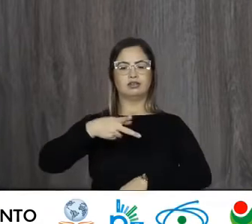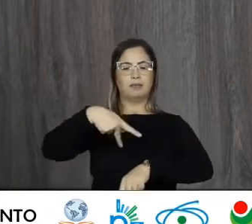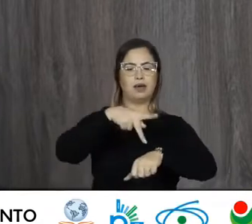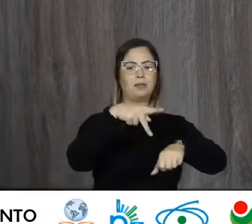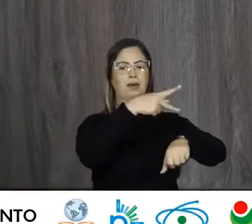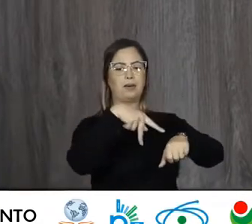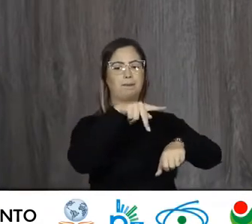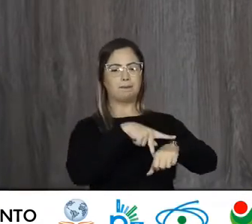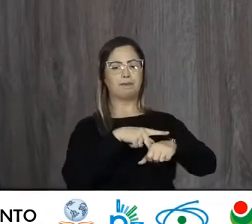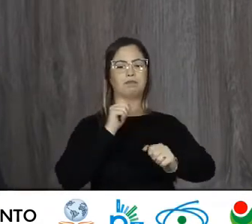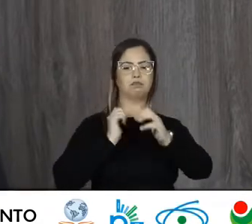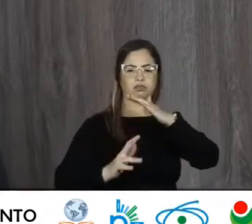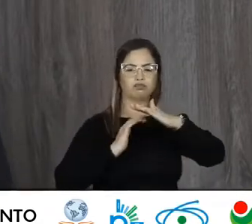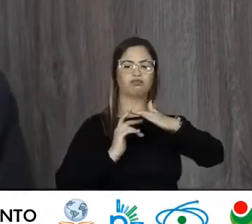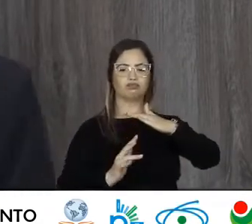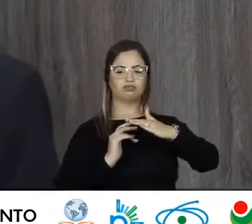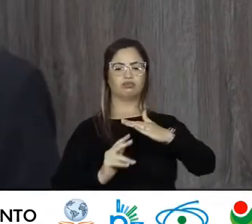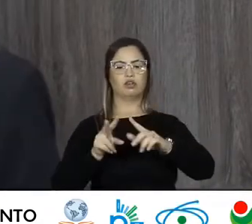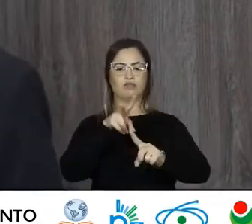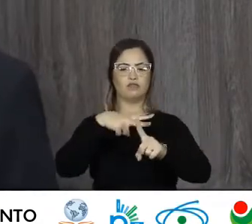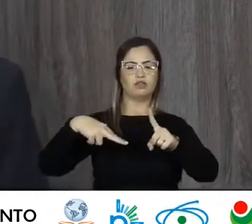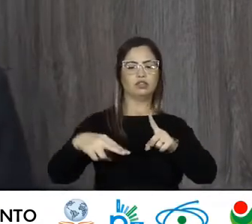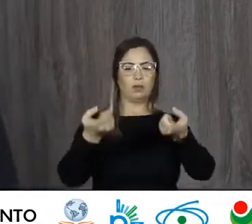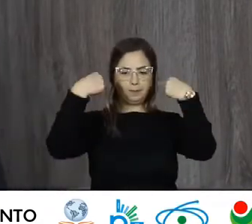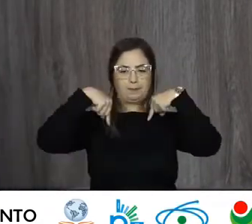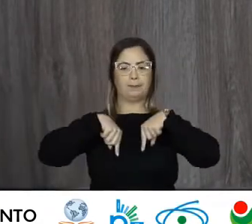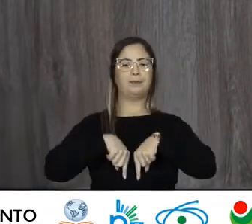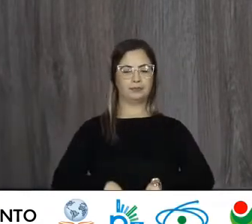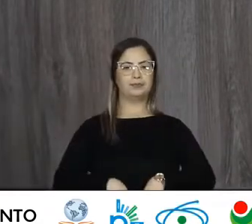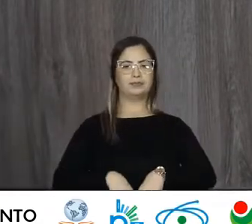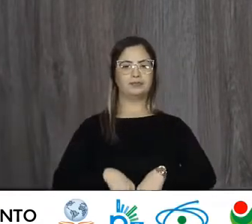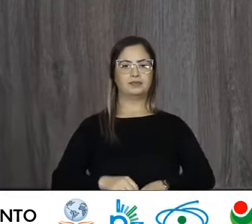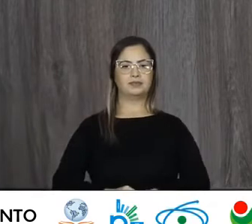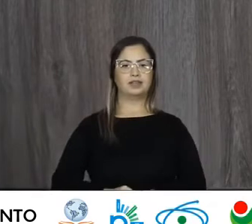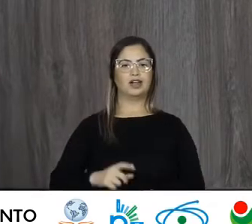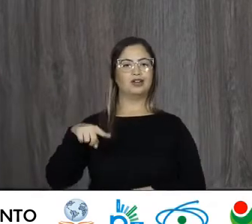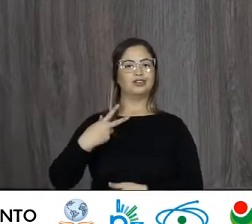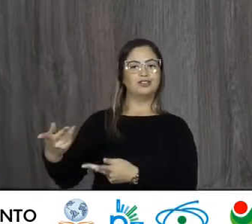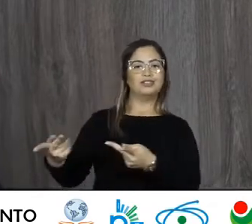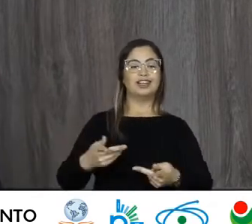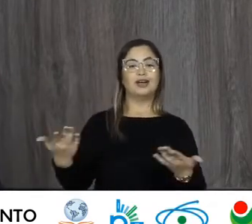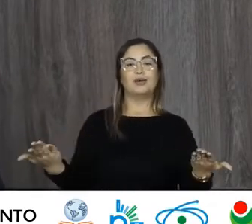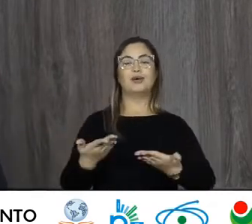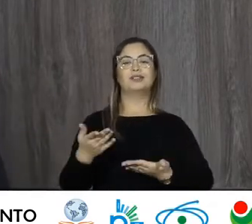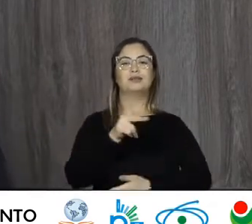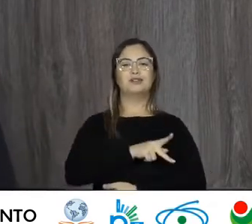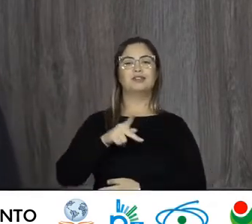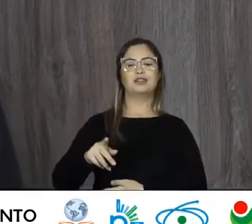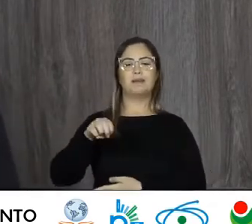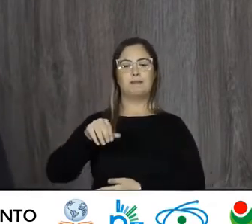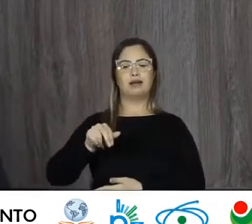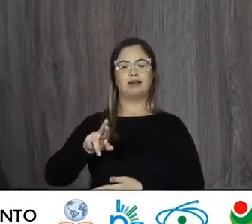olhar Antropológico A nossa convidada Professora Doutora Maria Catarina Estolina Da